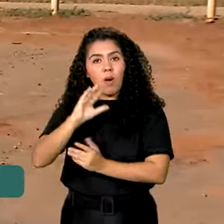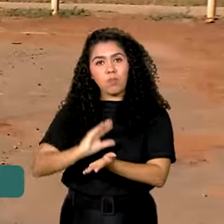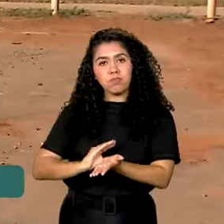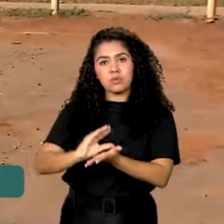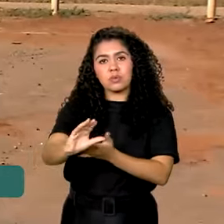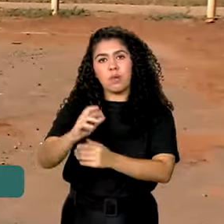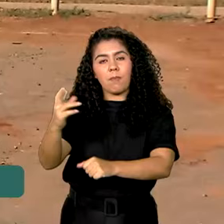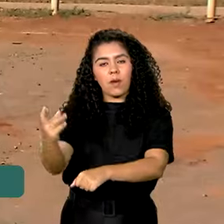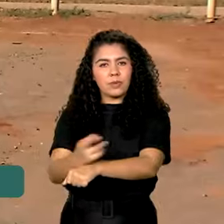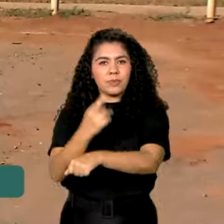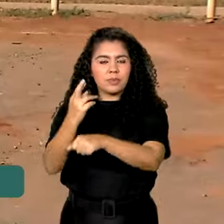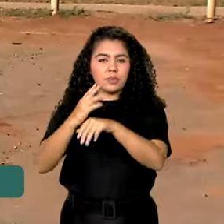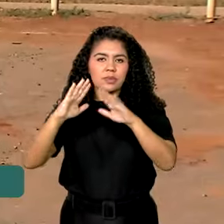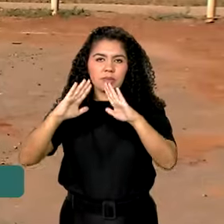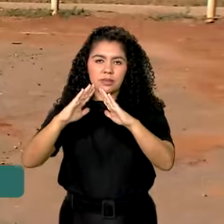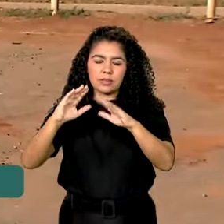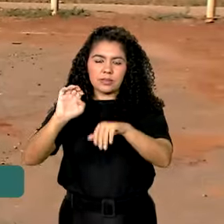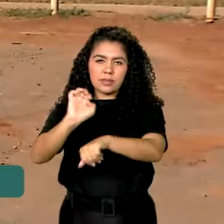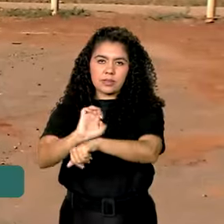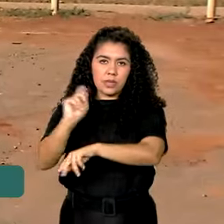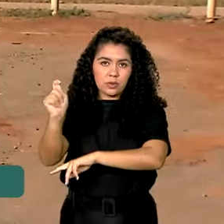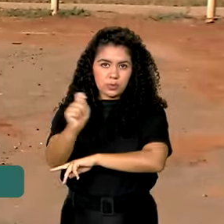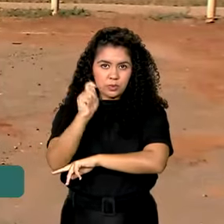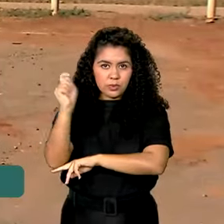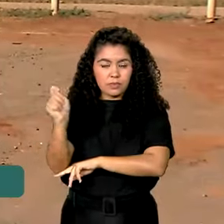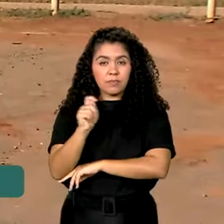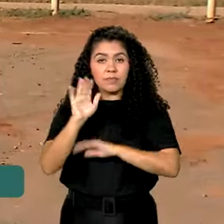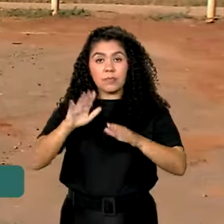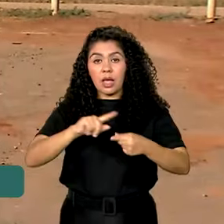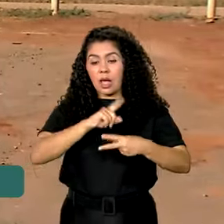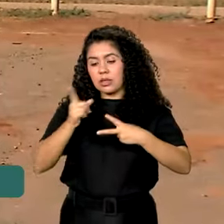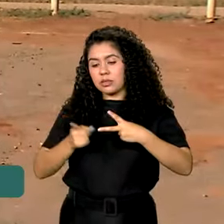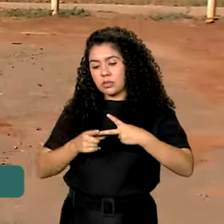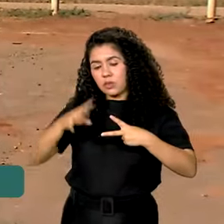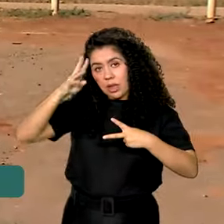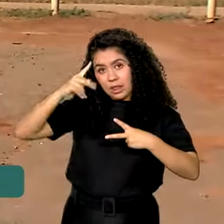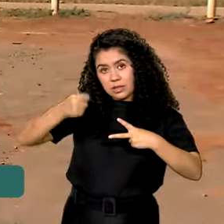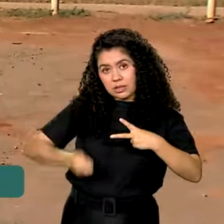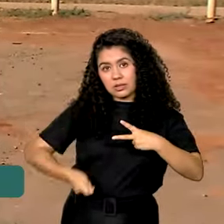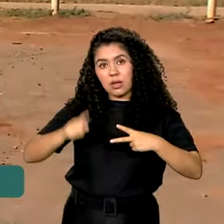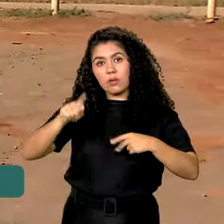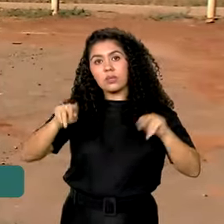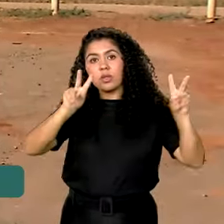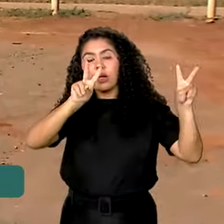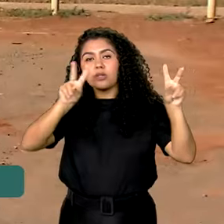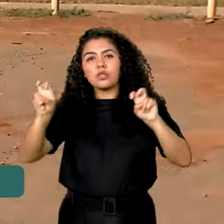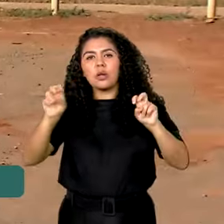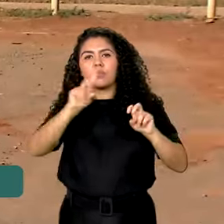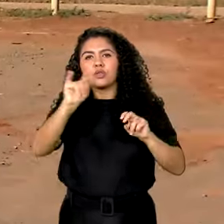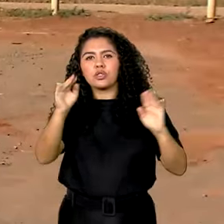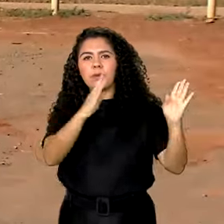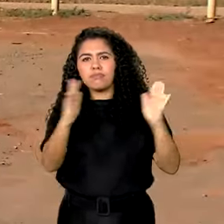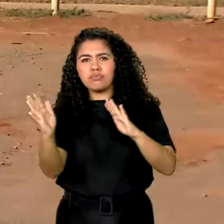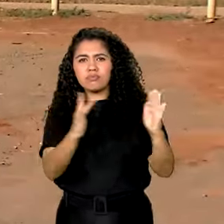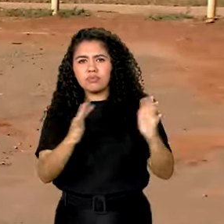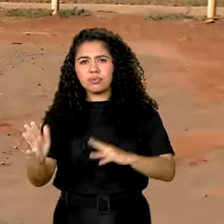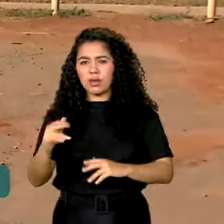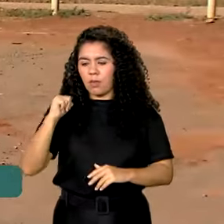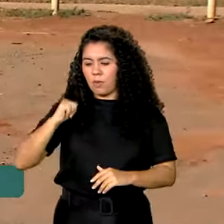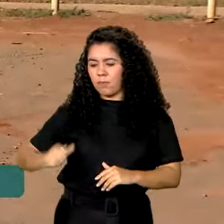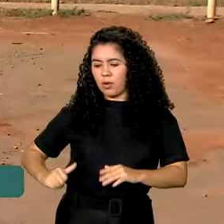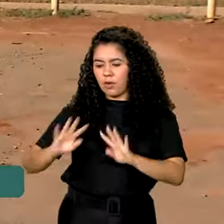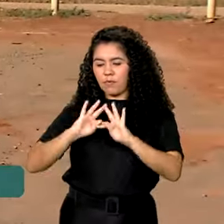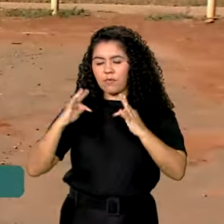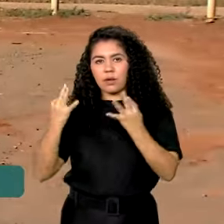recuperação do Rio Grande do Sul. Bom, a segunda medida é a quebra no calendário do Bolsa Família até dezembro deste ano